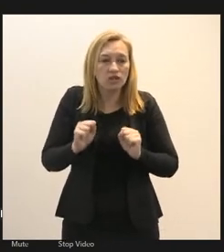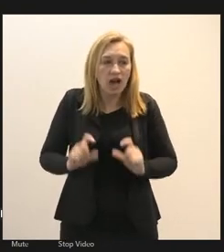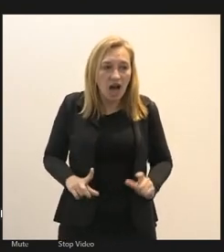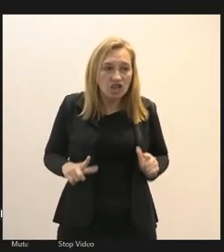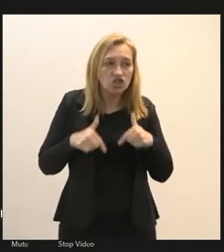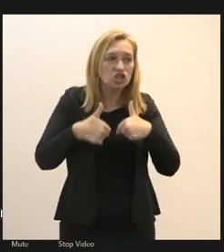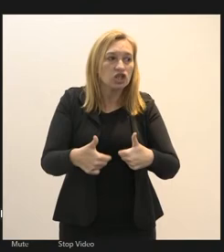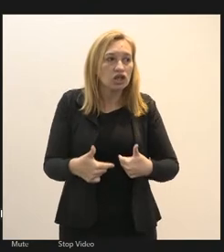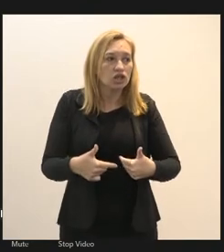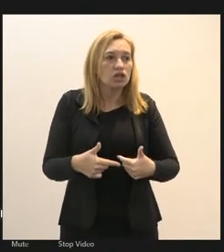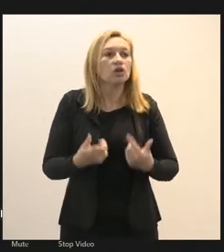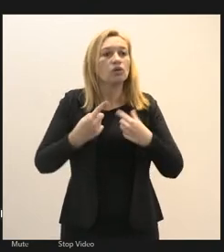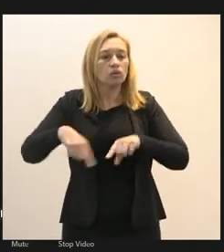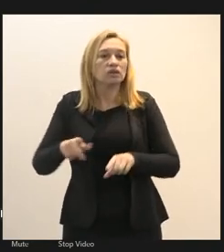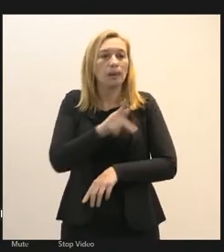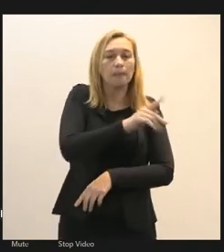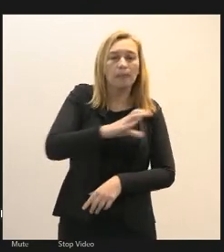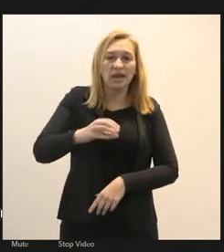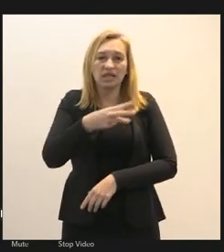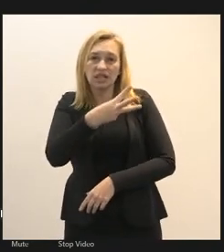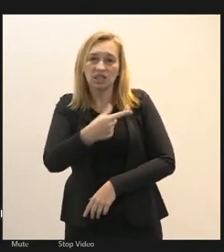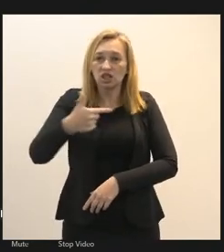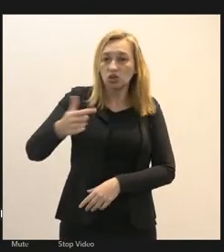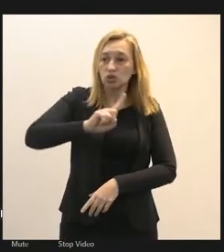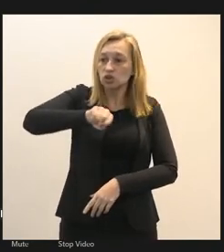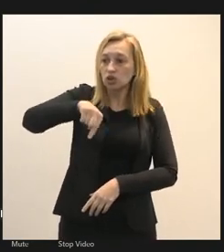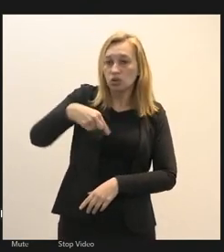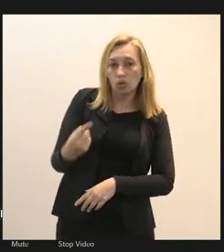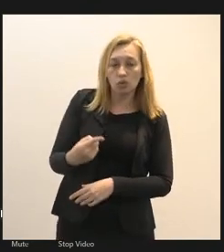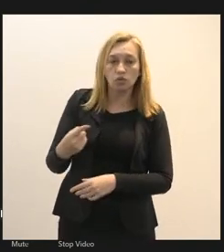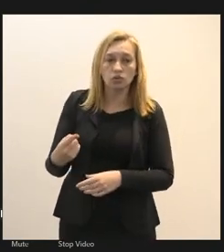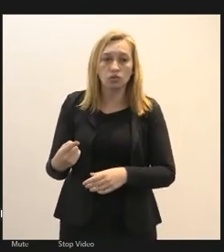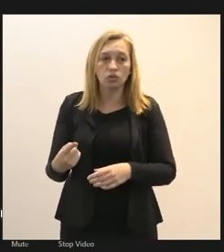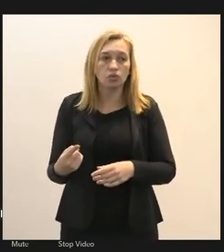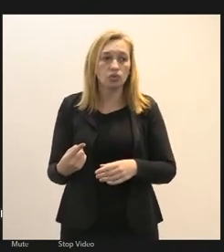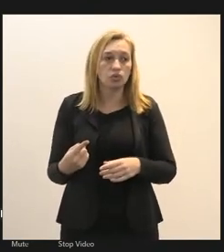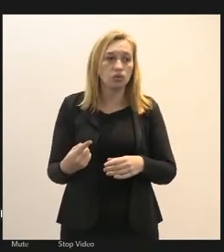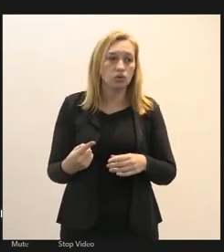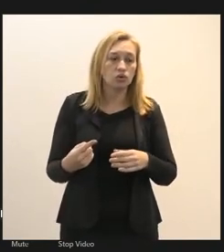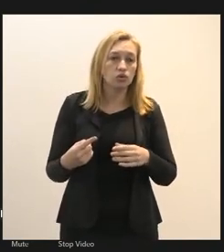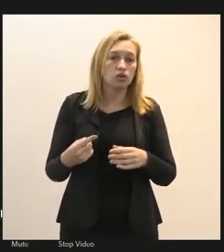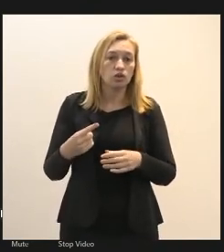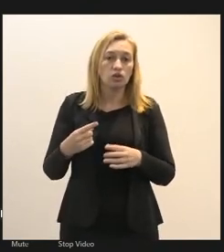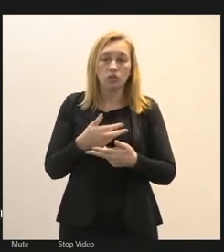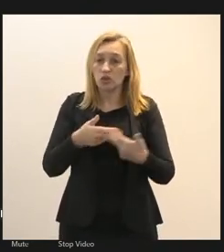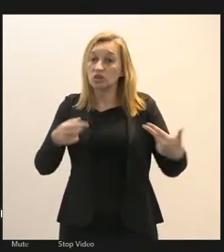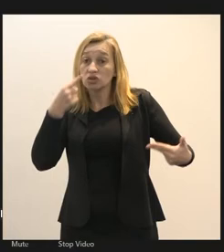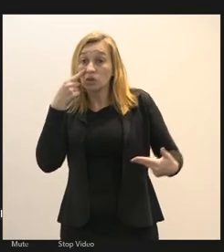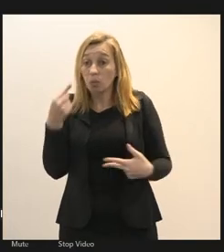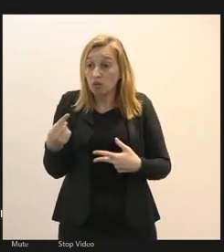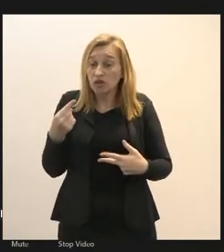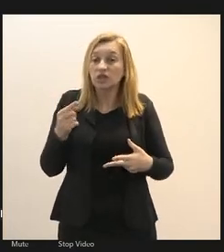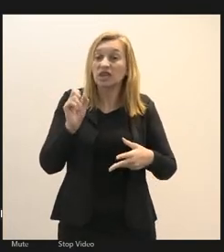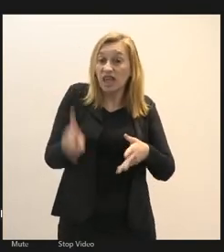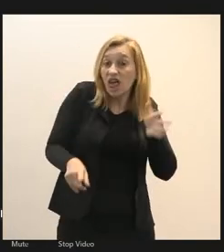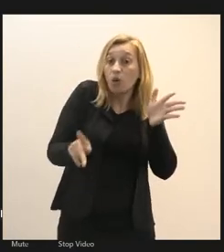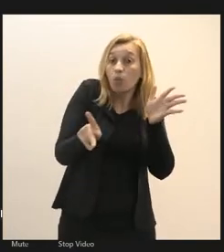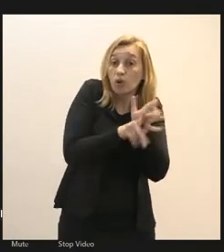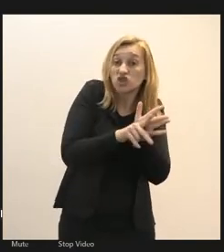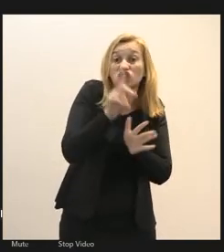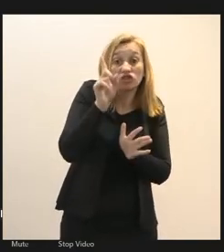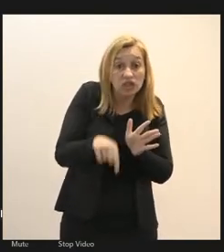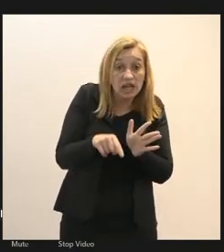a essa PEC 32 e a todos e desmandos e desmontes que a gente está vendo que é um projeto né